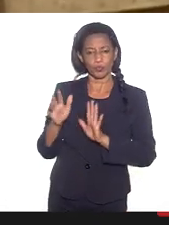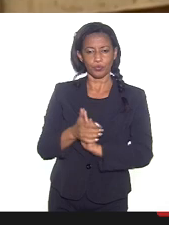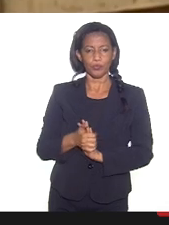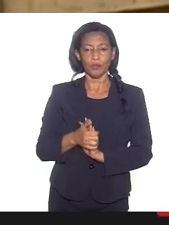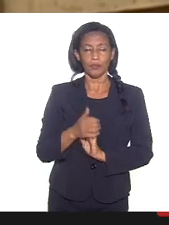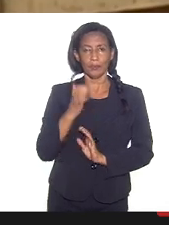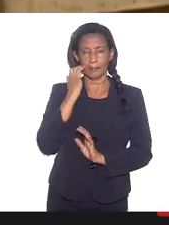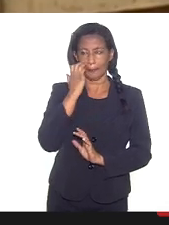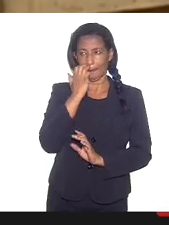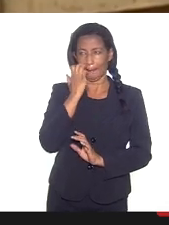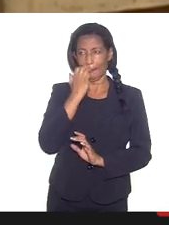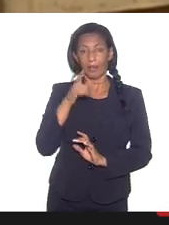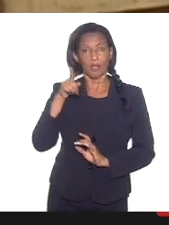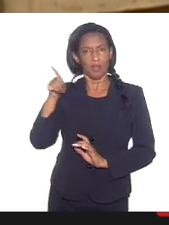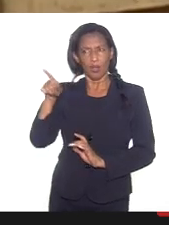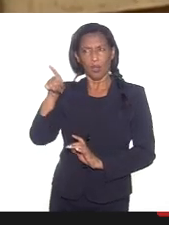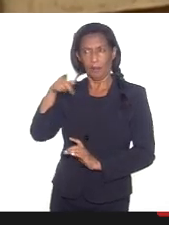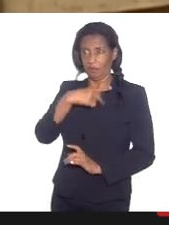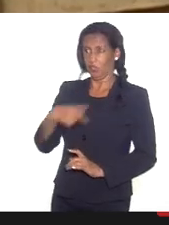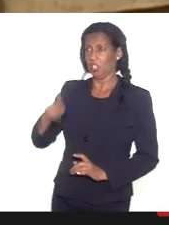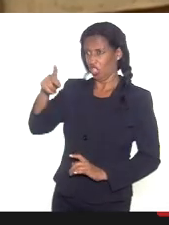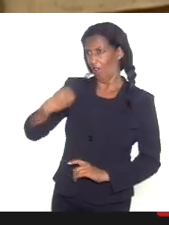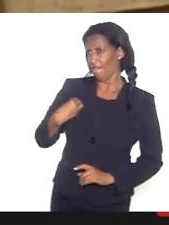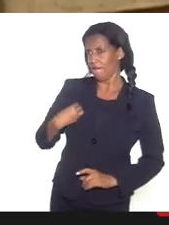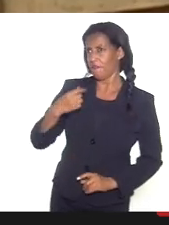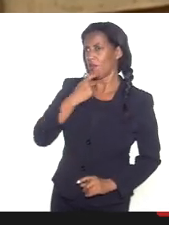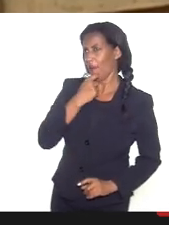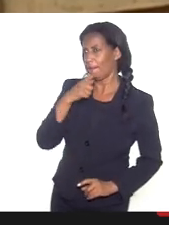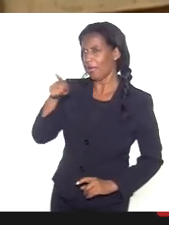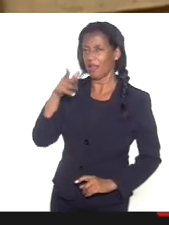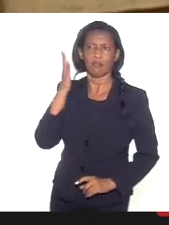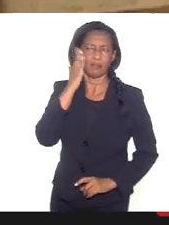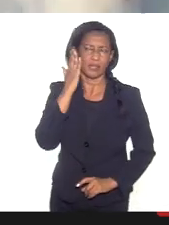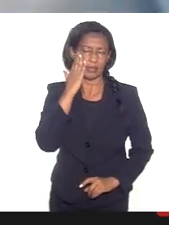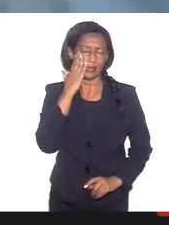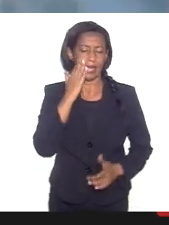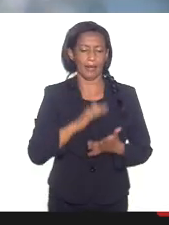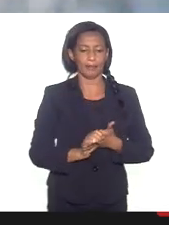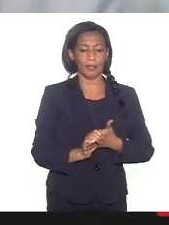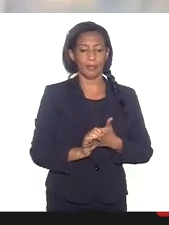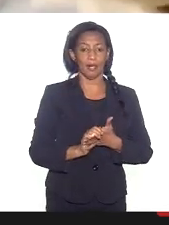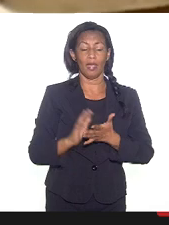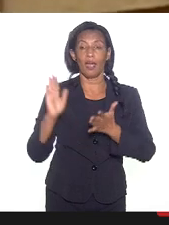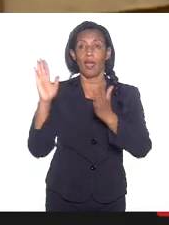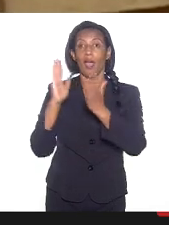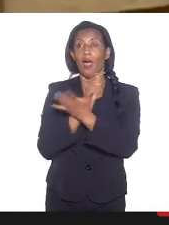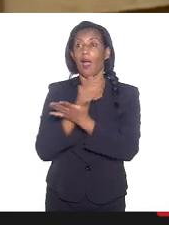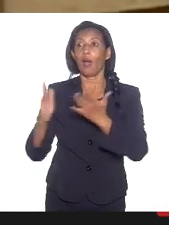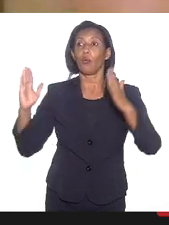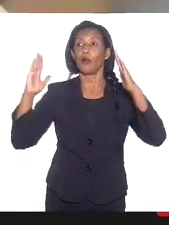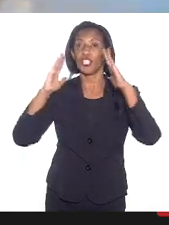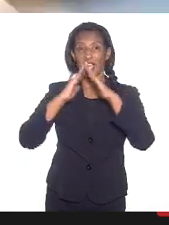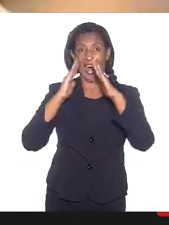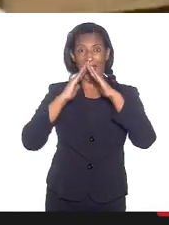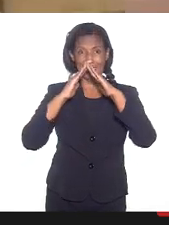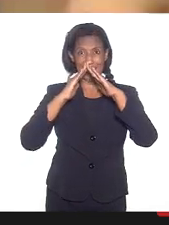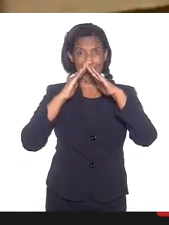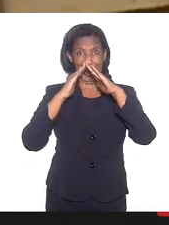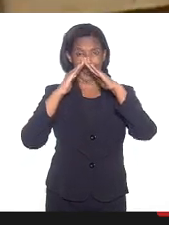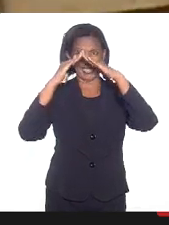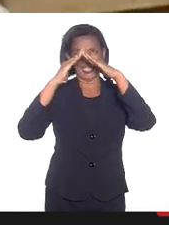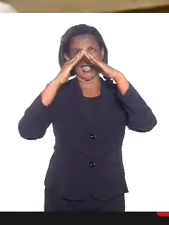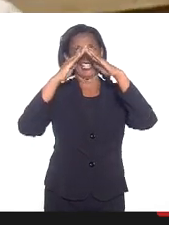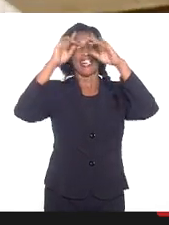Penha, você deve se lembrar, eu não sei, às vezes, o interior, esse é mais ou menos comum, algumas casas mantêm uma casinha, um nicho,